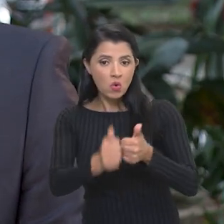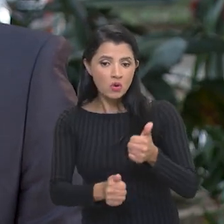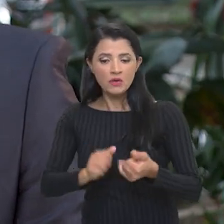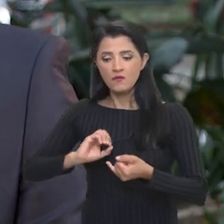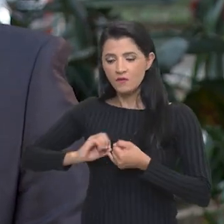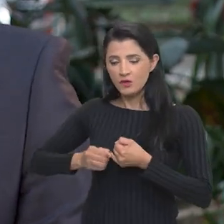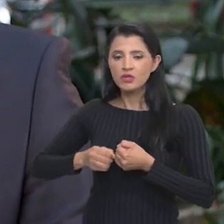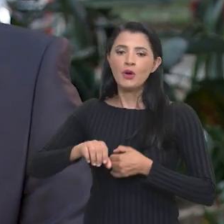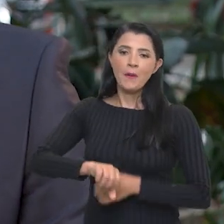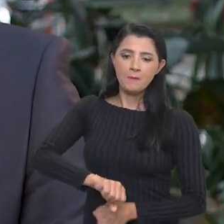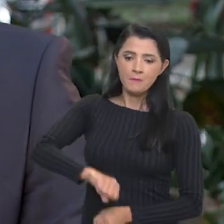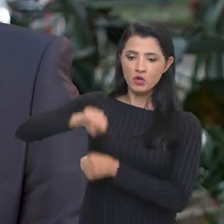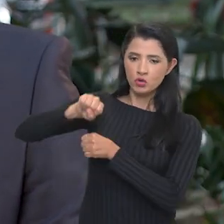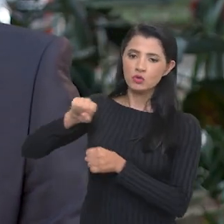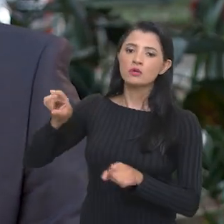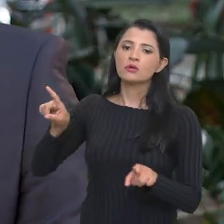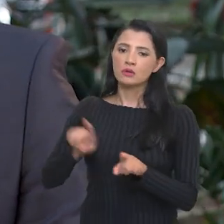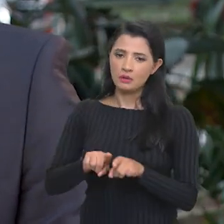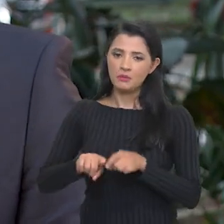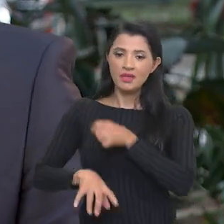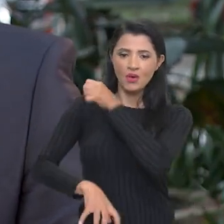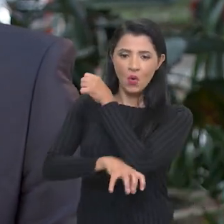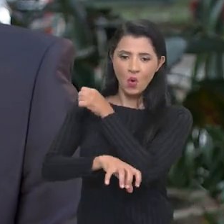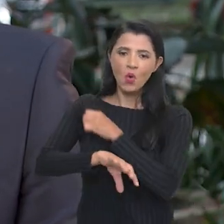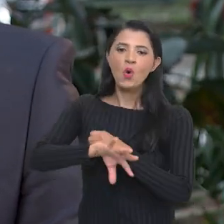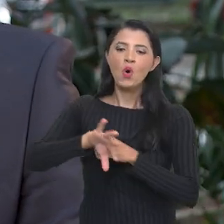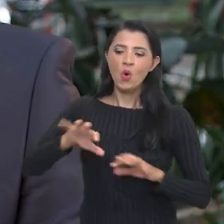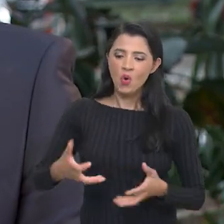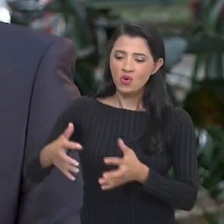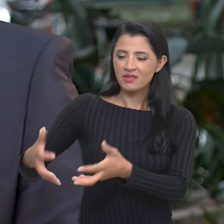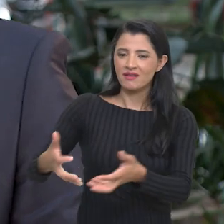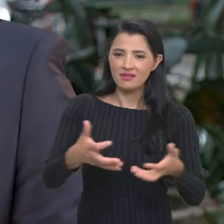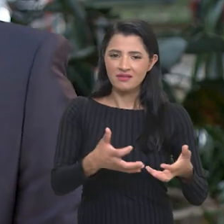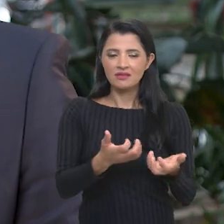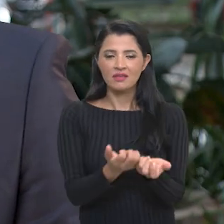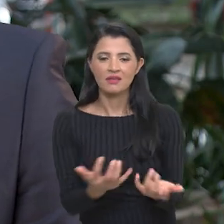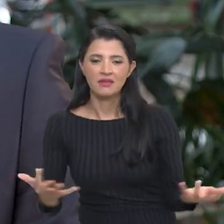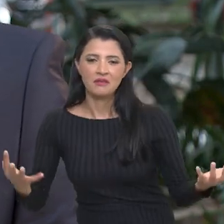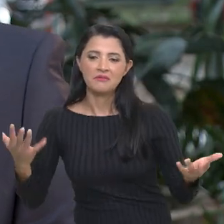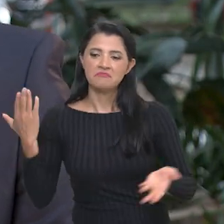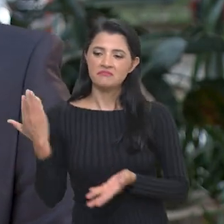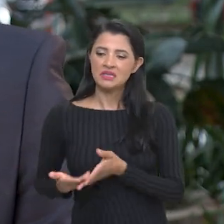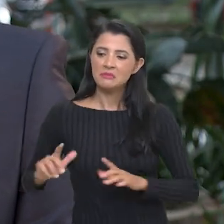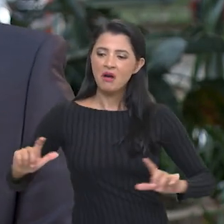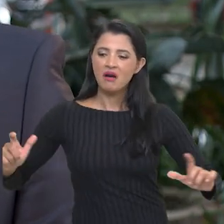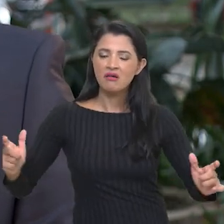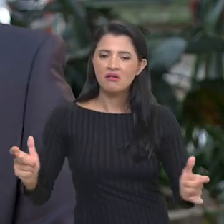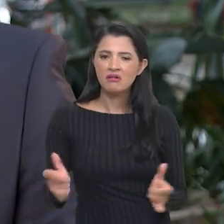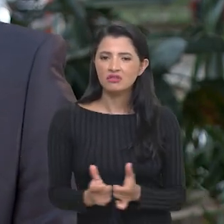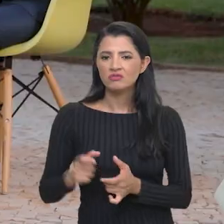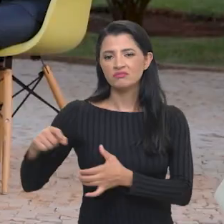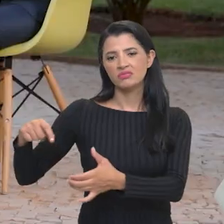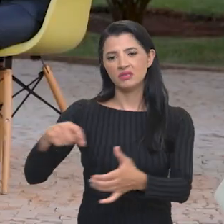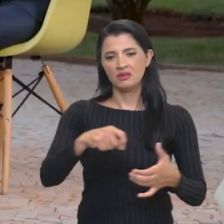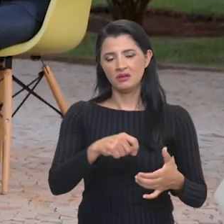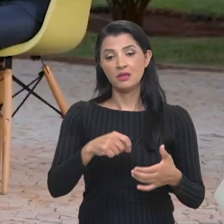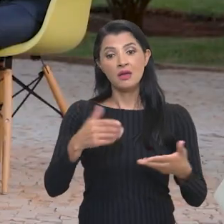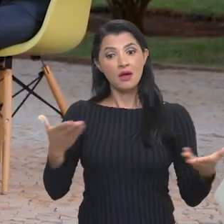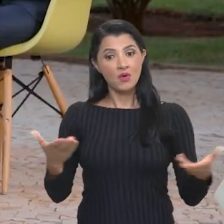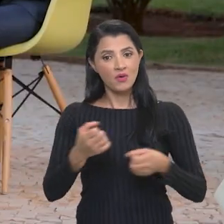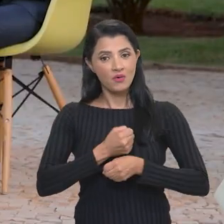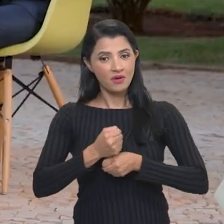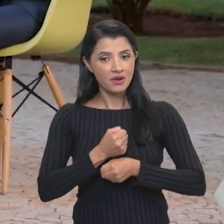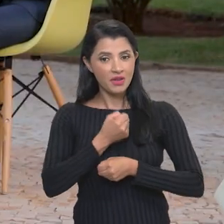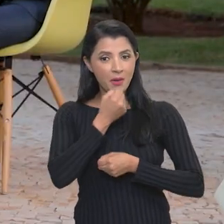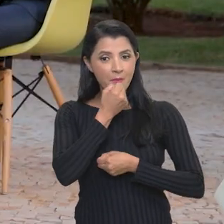arroz e o feijão, mas também a mandioca, hortaliças, vem perdendo espaço da lavoura plantada. E este ano,